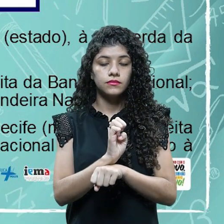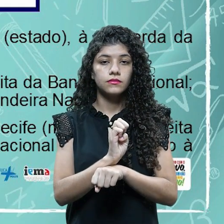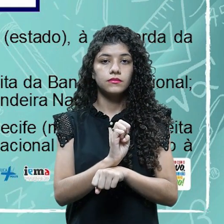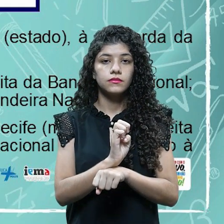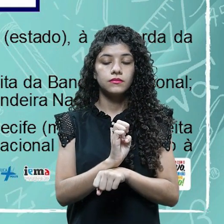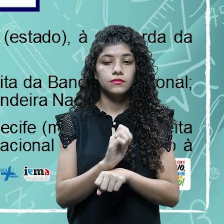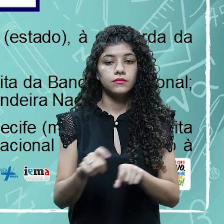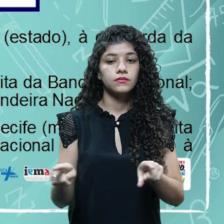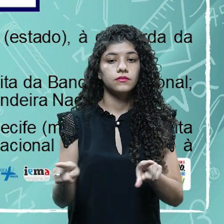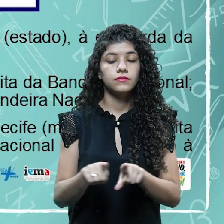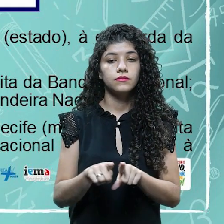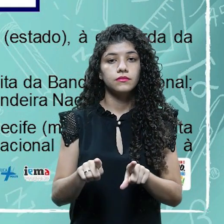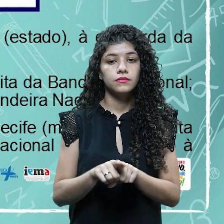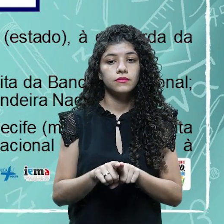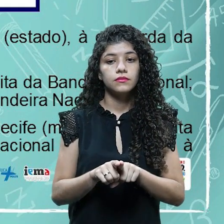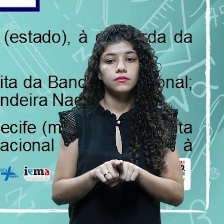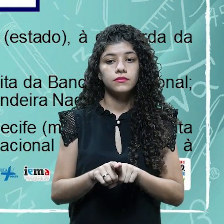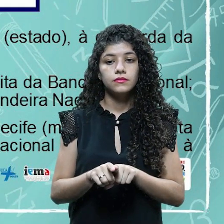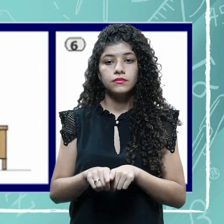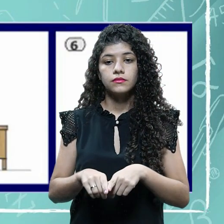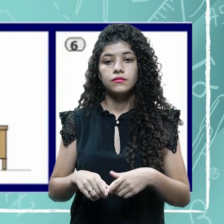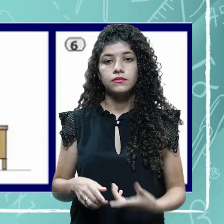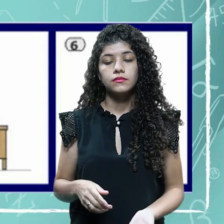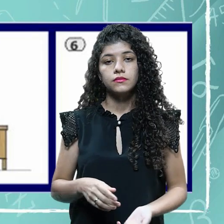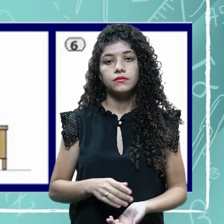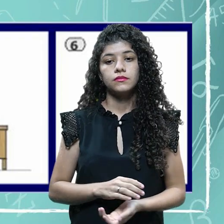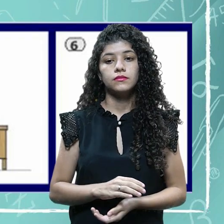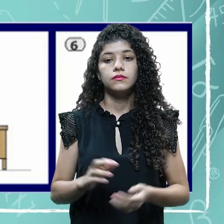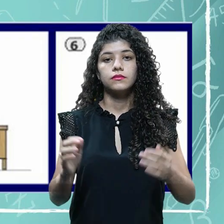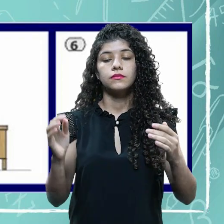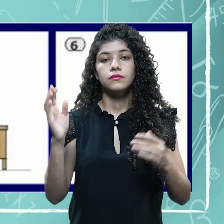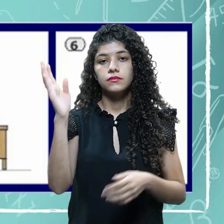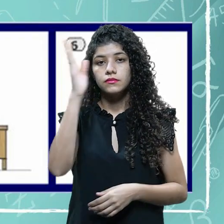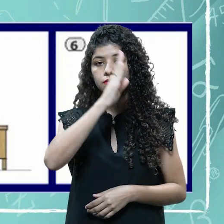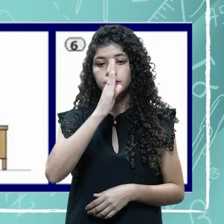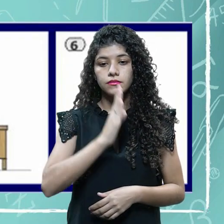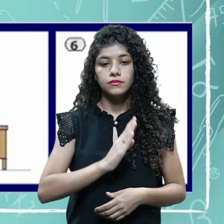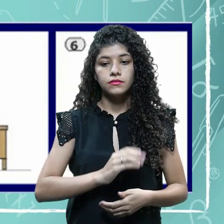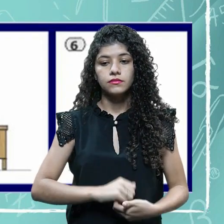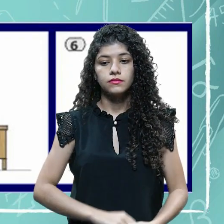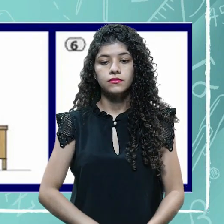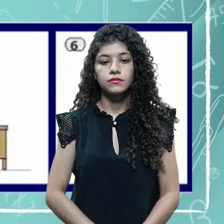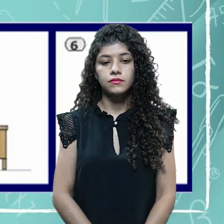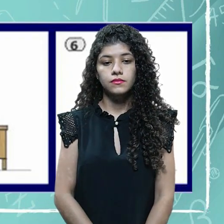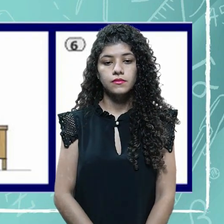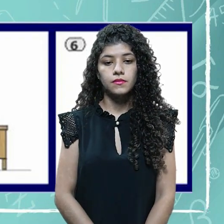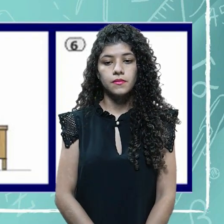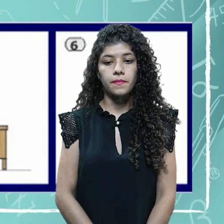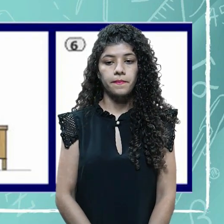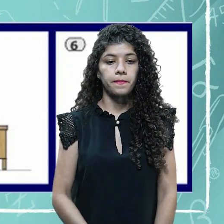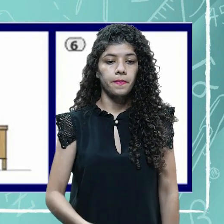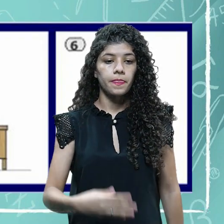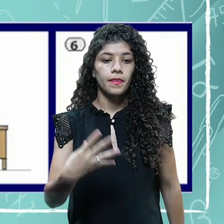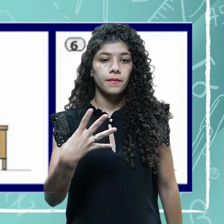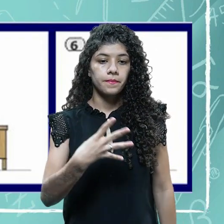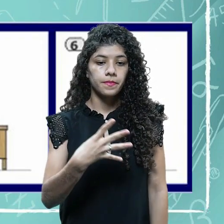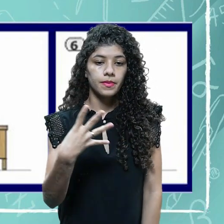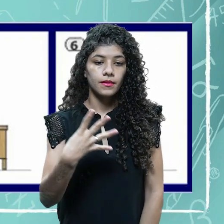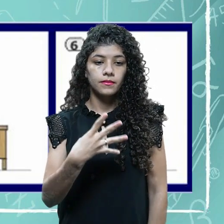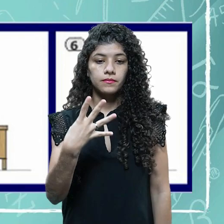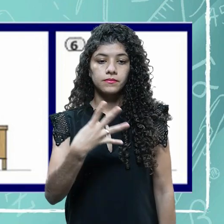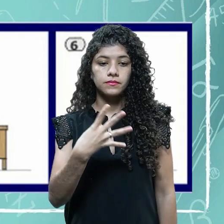do estado. Então, tem toda uma sequência. O cenário 4, né, são duas bandeiras, aqui lá do A, que é a bandeira de